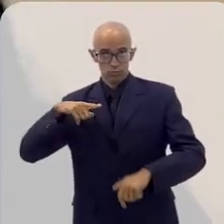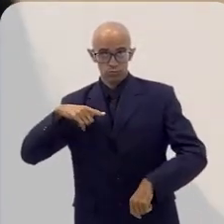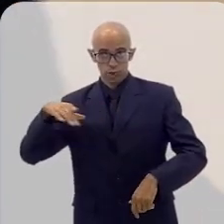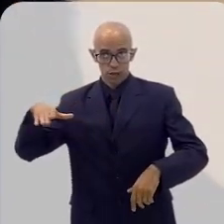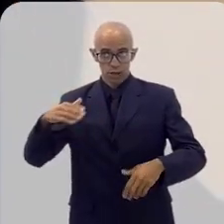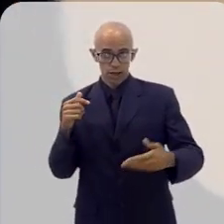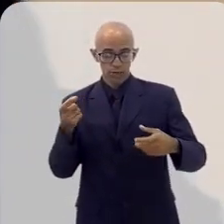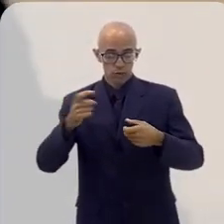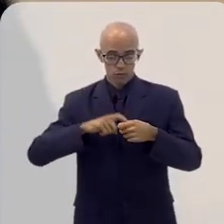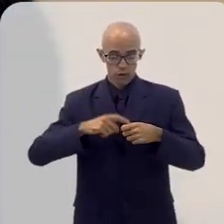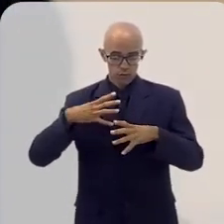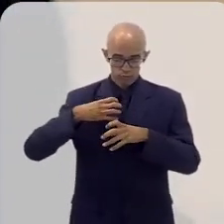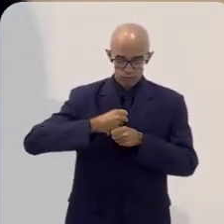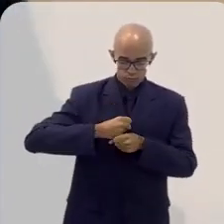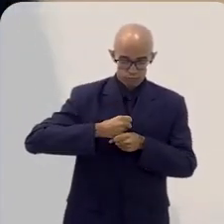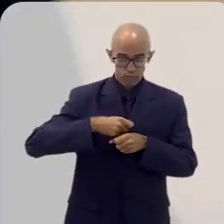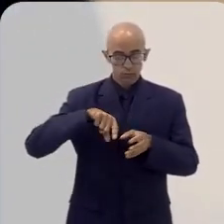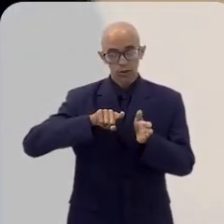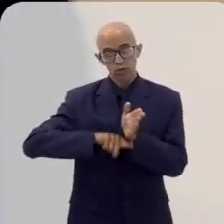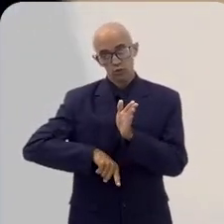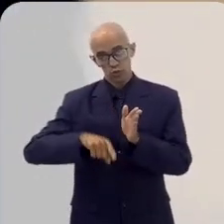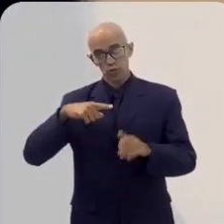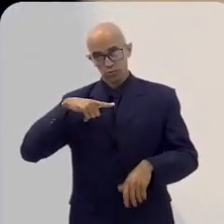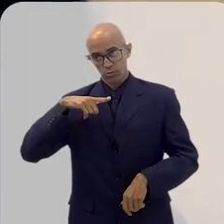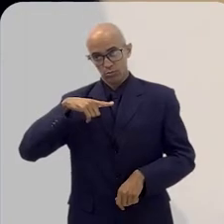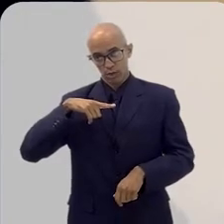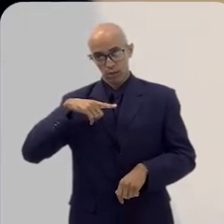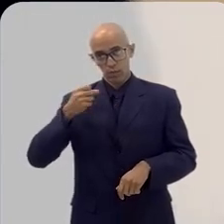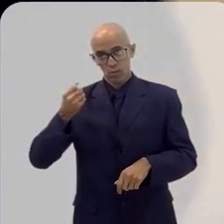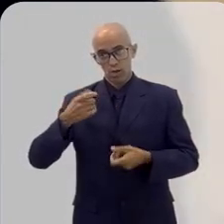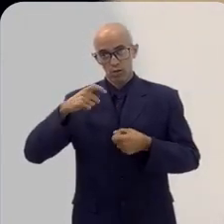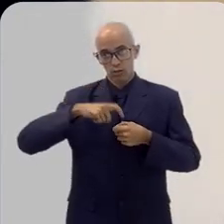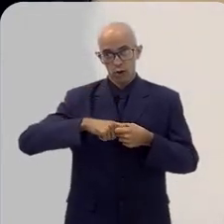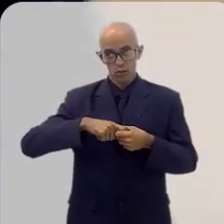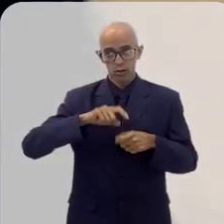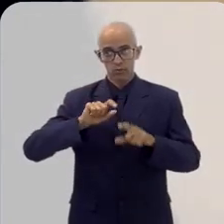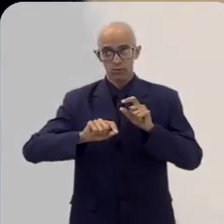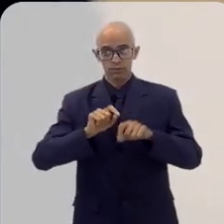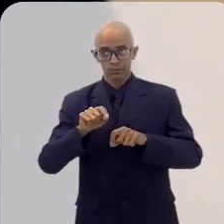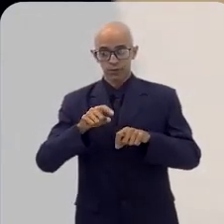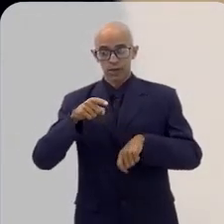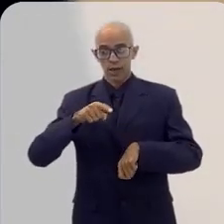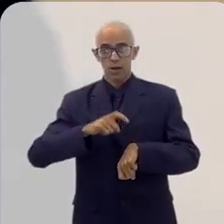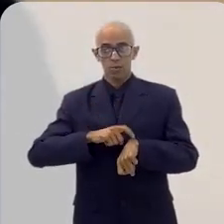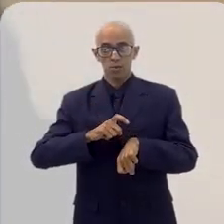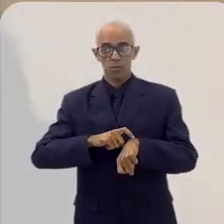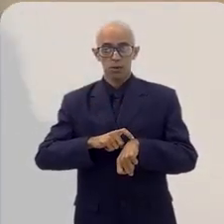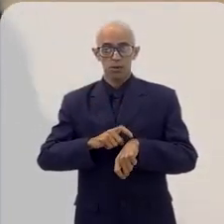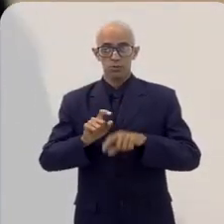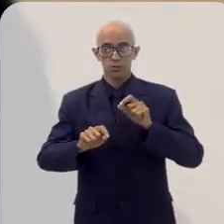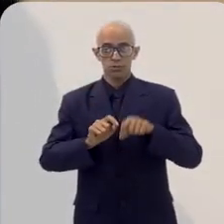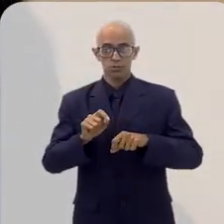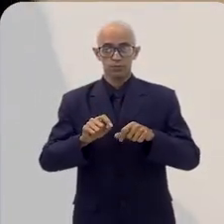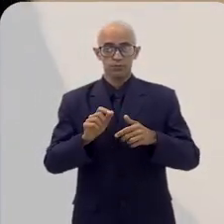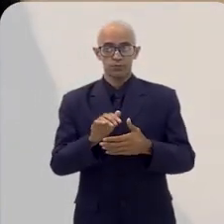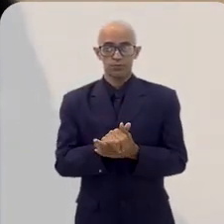vai voltar para a nossa conta para fazer o abatimento. Quando volta, é nessa hora que